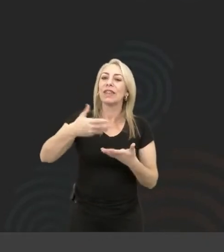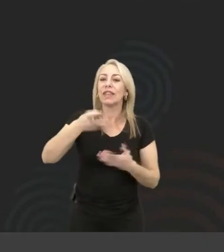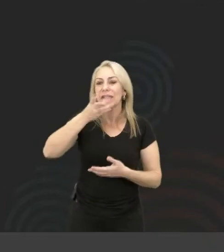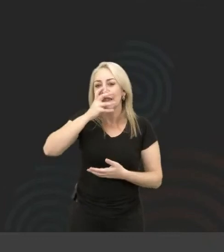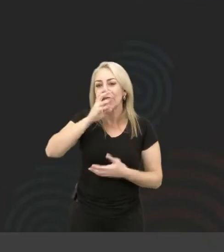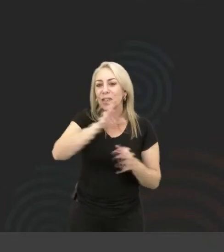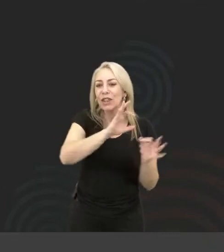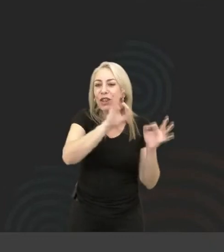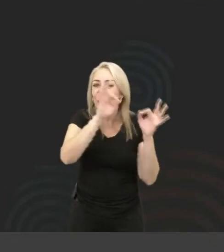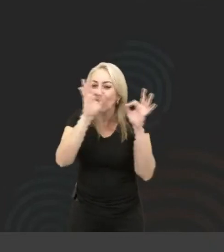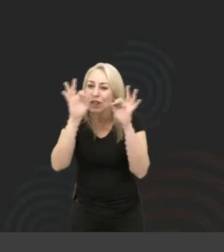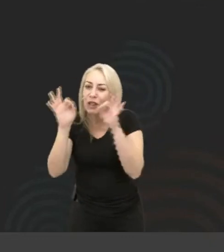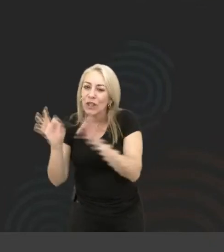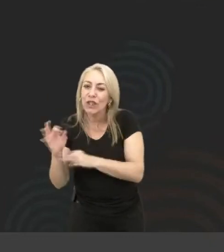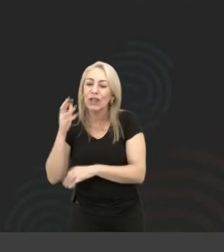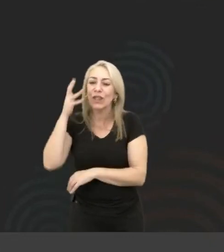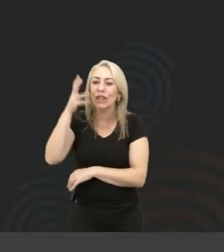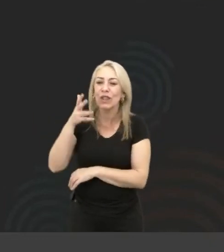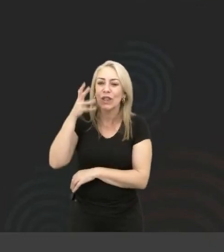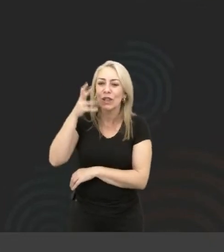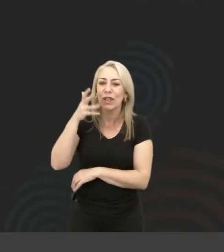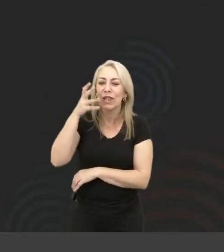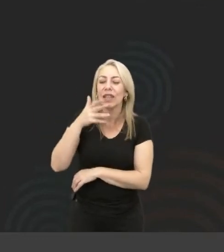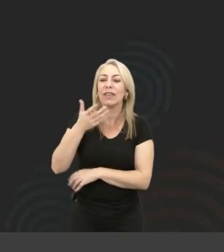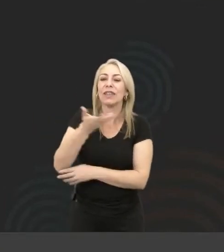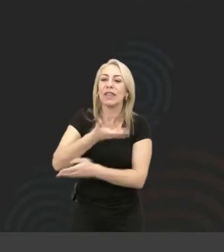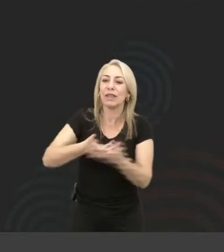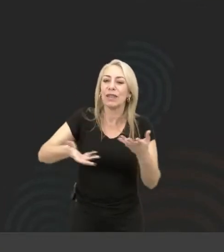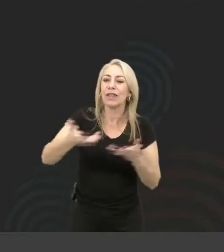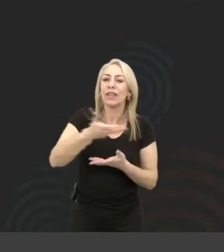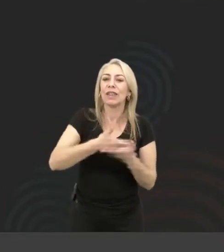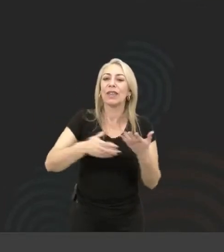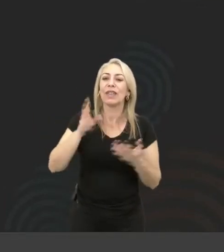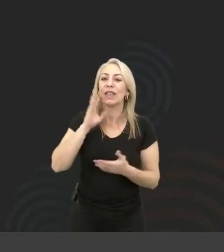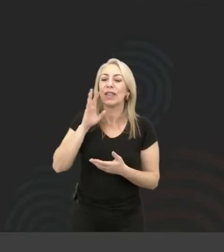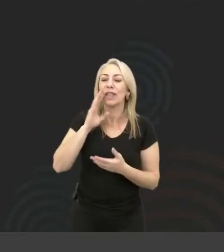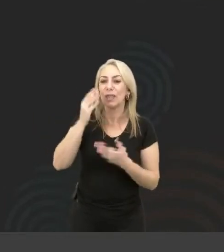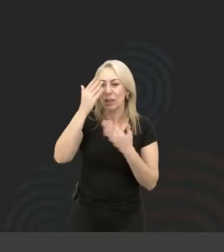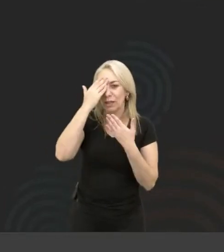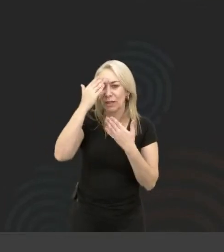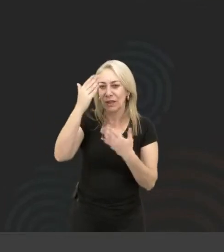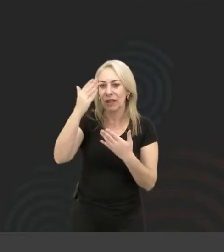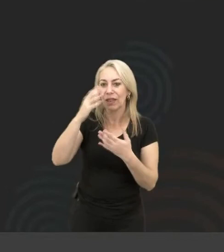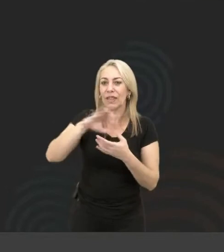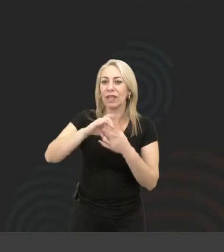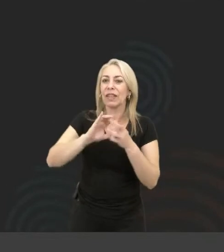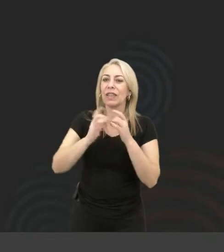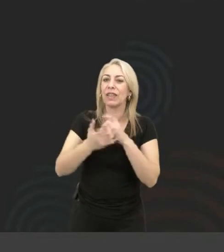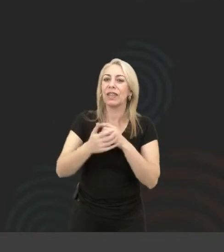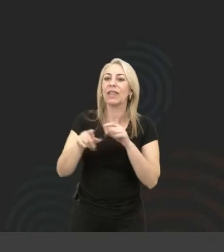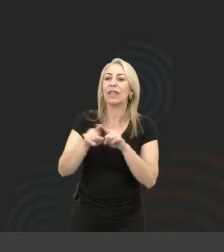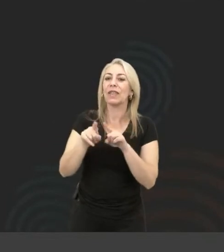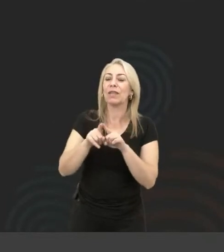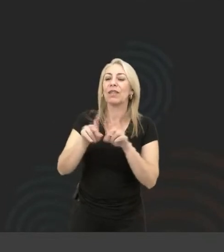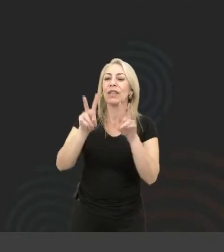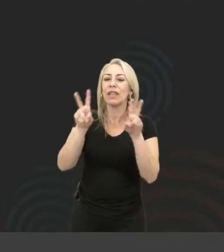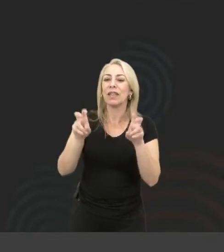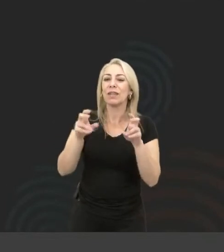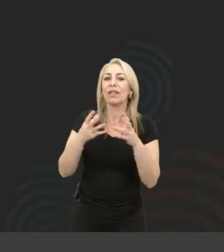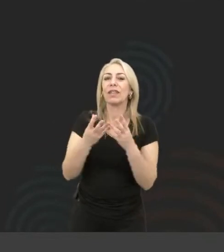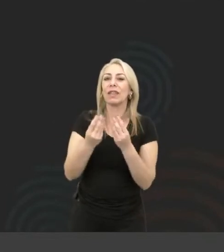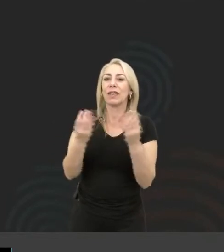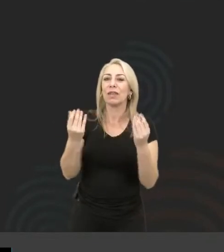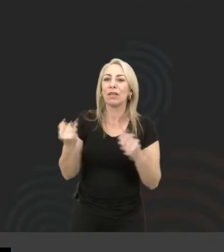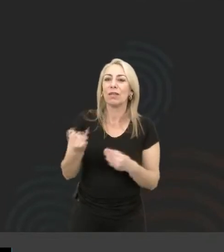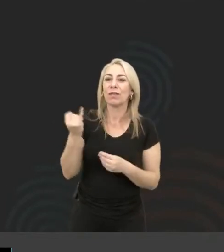com a gente, ouvindo esse painel super legal. Obrigada pelo pessoal da Link, pelo convite, por trazer temas tão importantes,